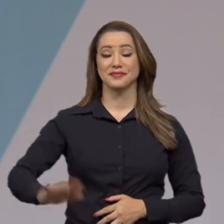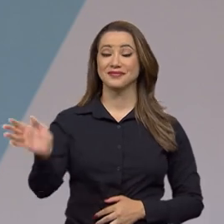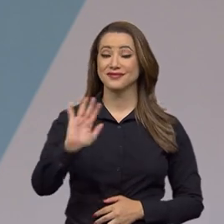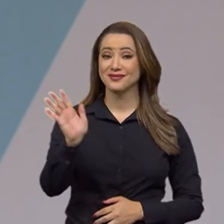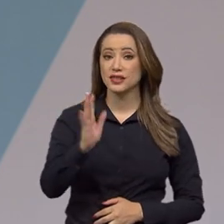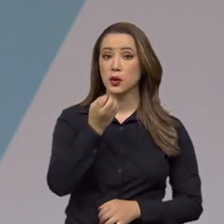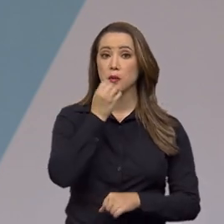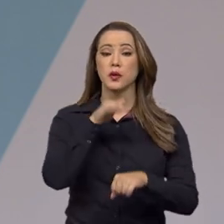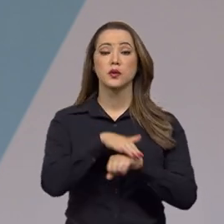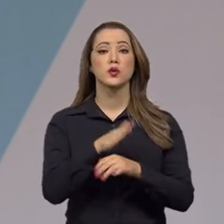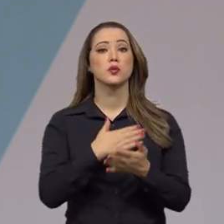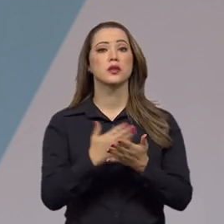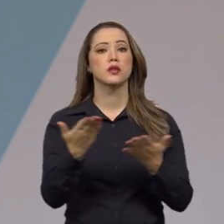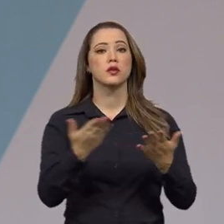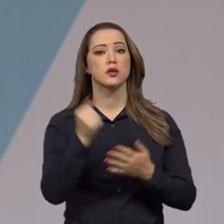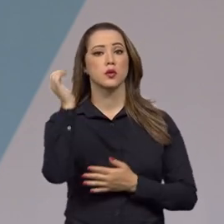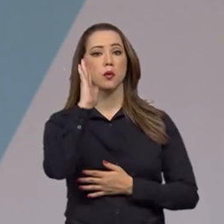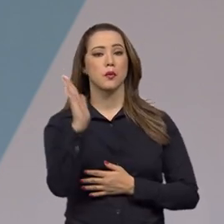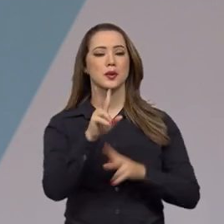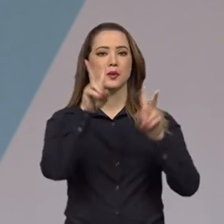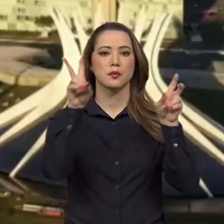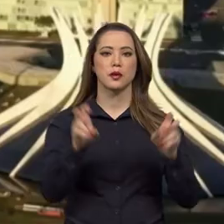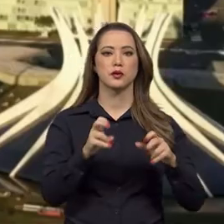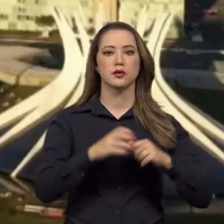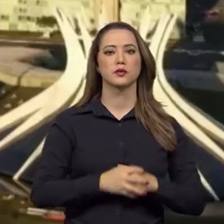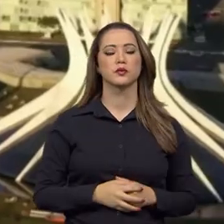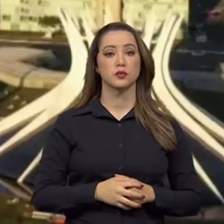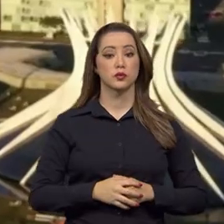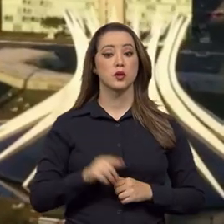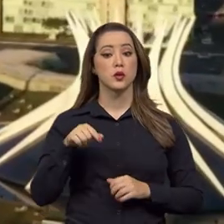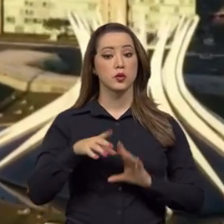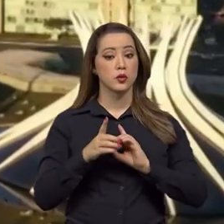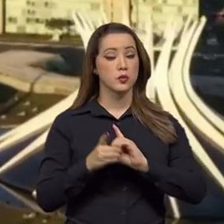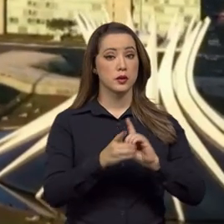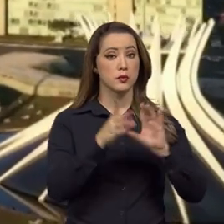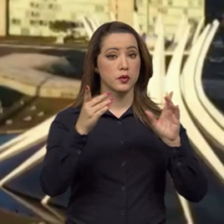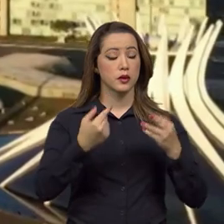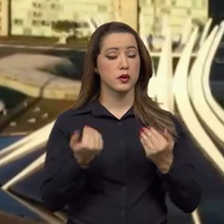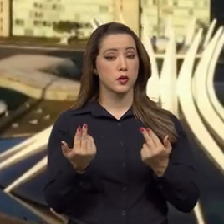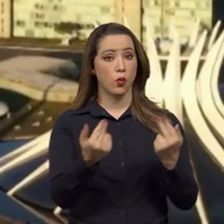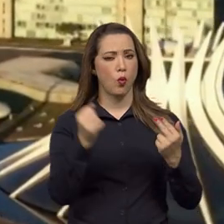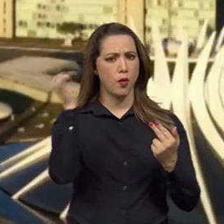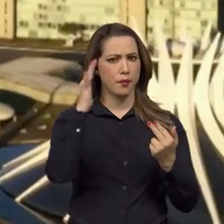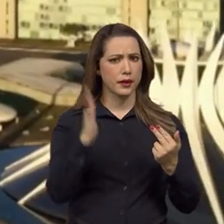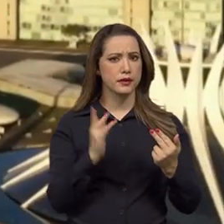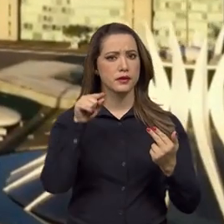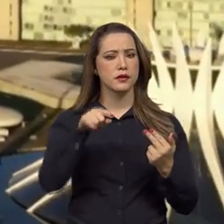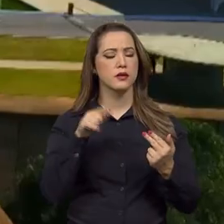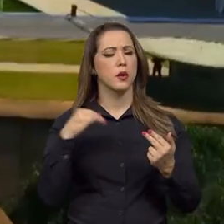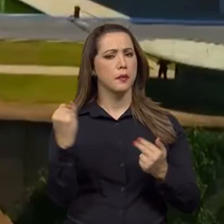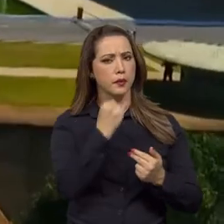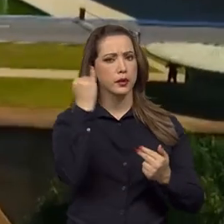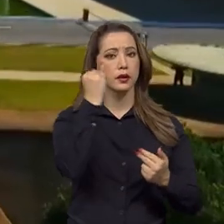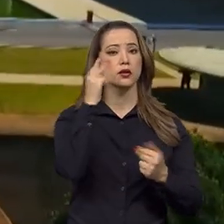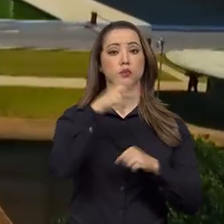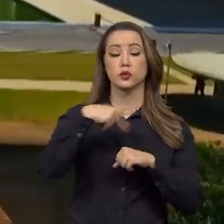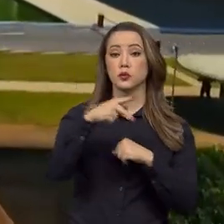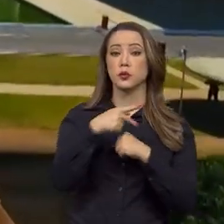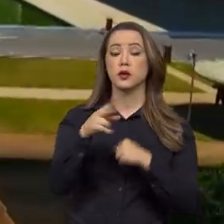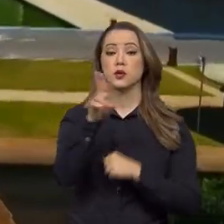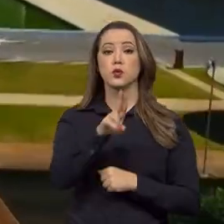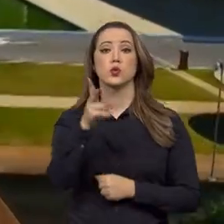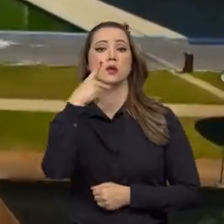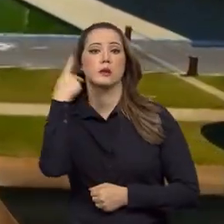Olá, boa noite. Começa agora mais um Brasil em Pauta. Numa democracia como o sistema que existe no Brasil, cabe ao Estado colocar em